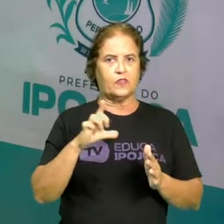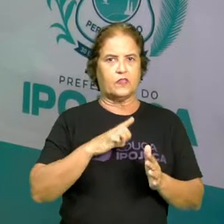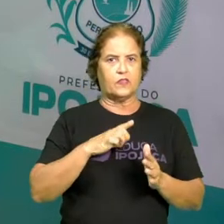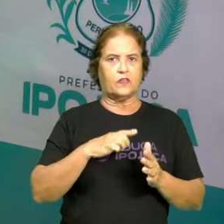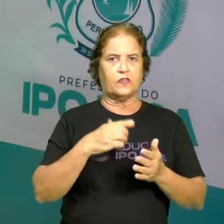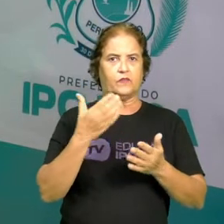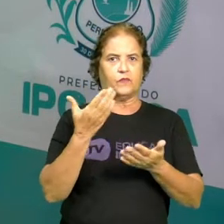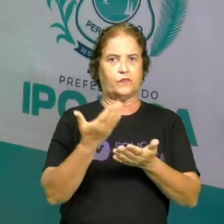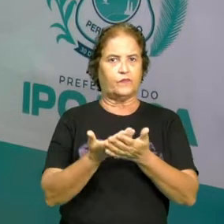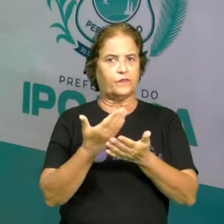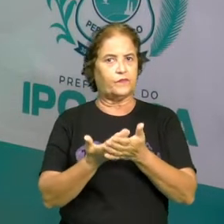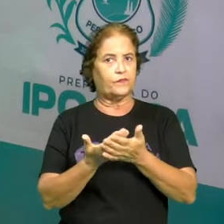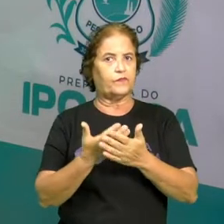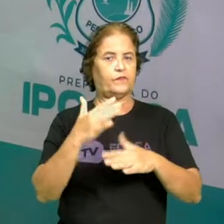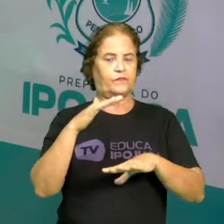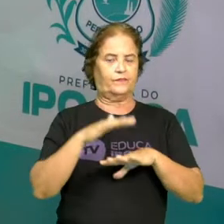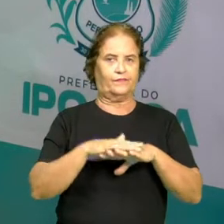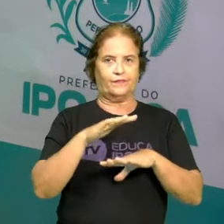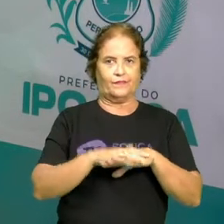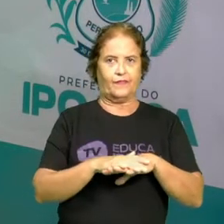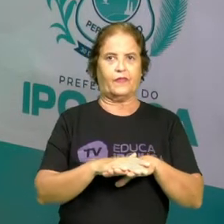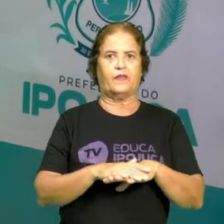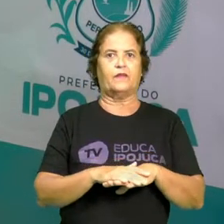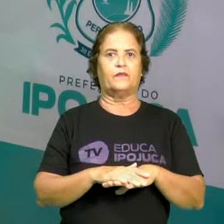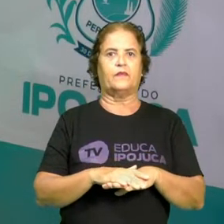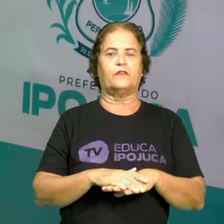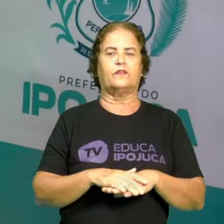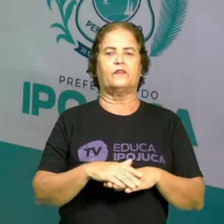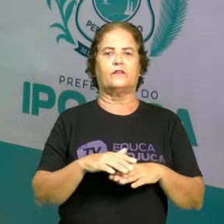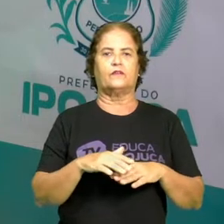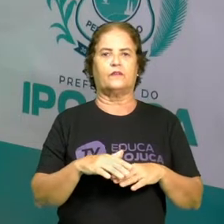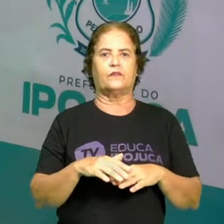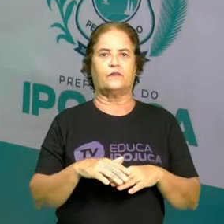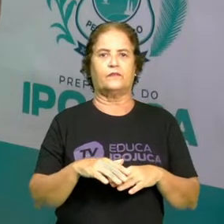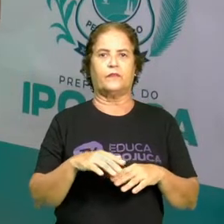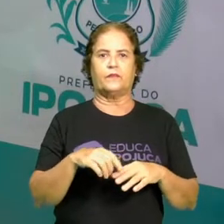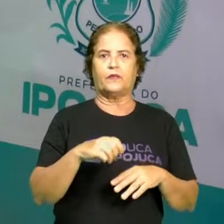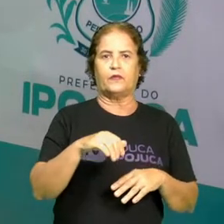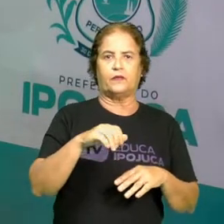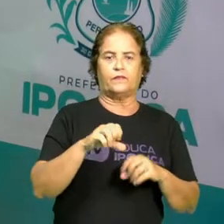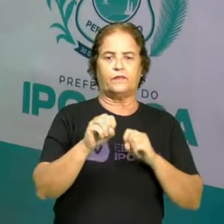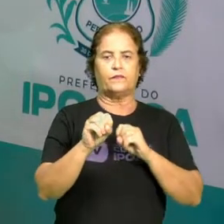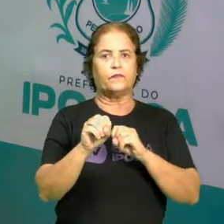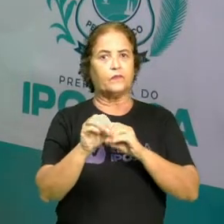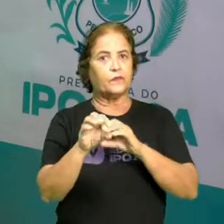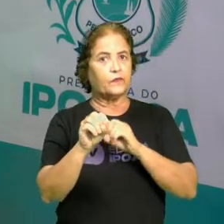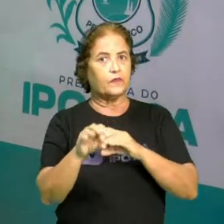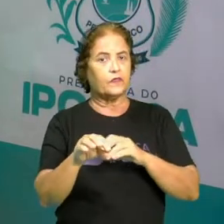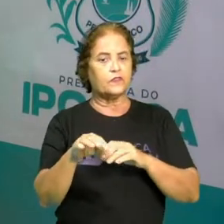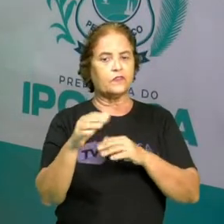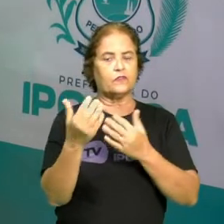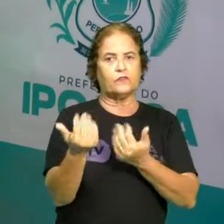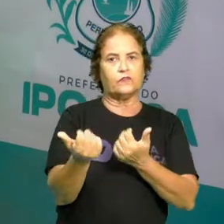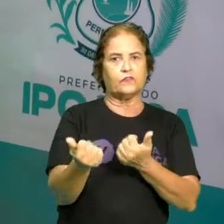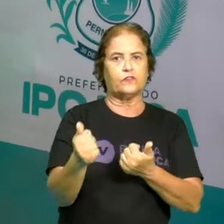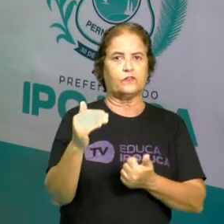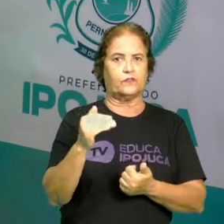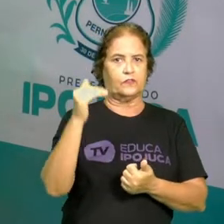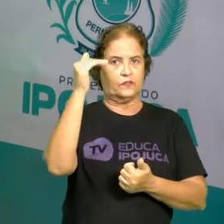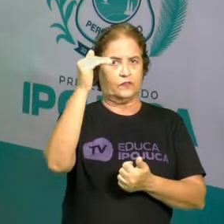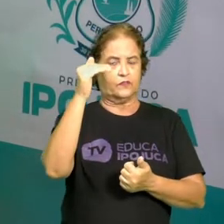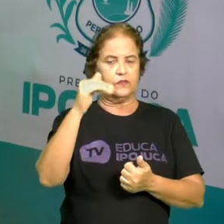a aula de matemática, aula 1 de matemática, para a educação de jovens e adultos da fase 1,